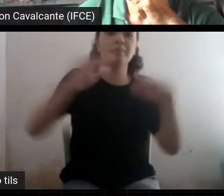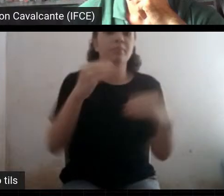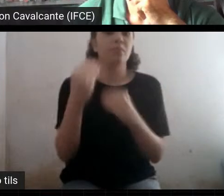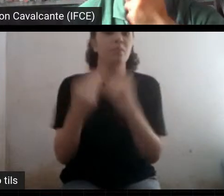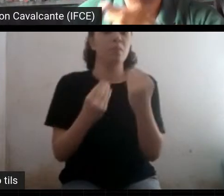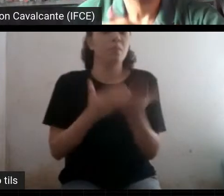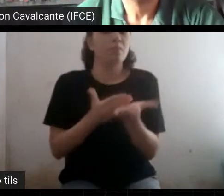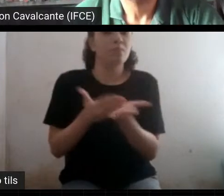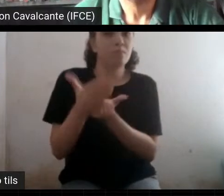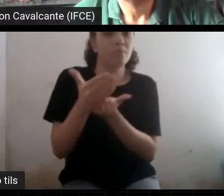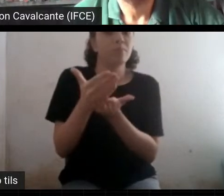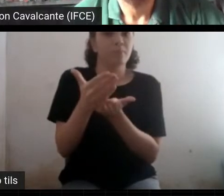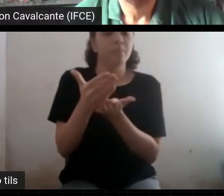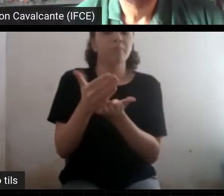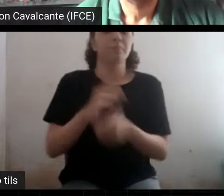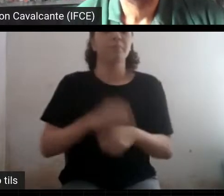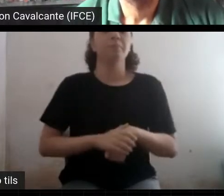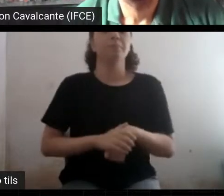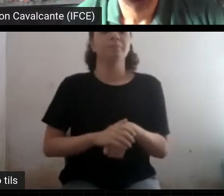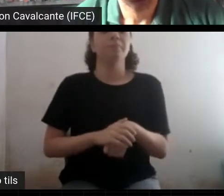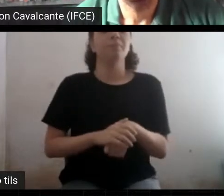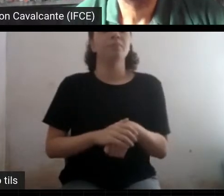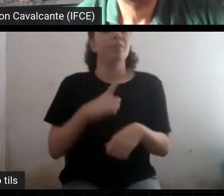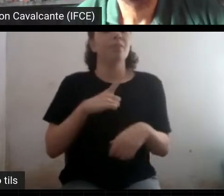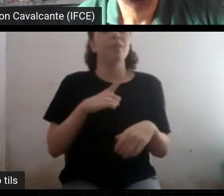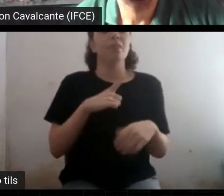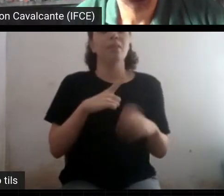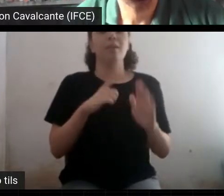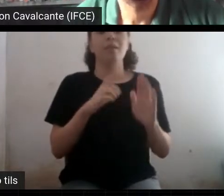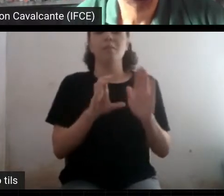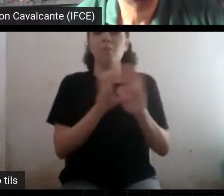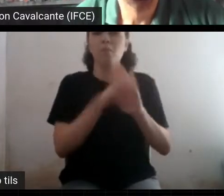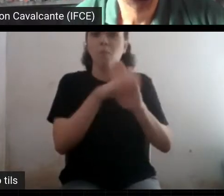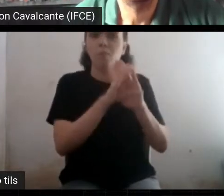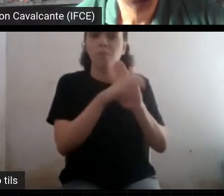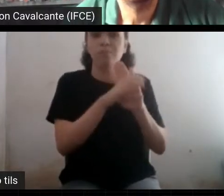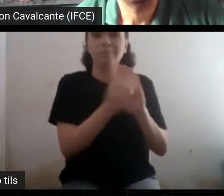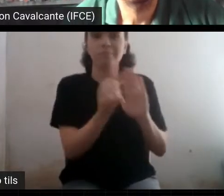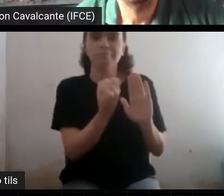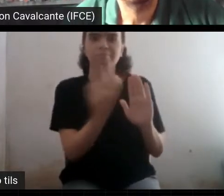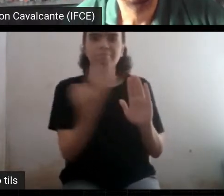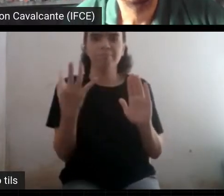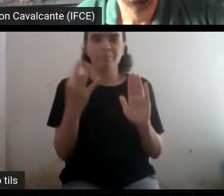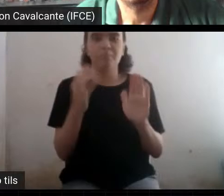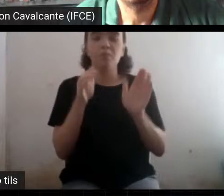por aí vai. Então, você tem muitas descrições da cosmologia que são puramente